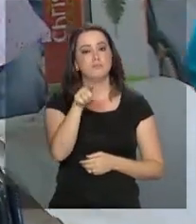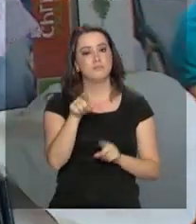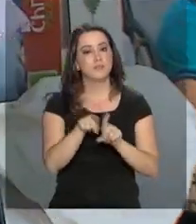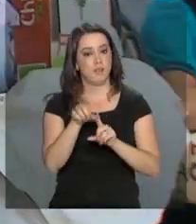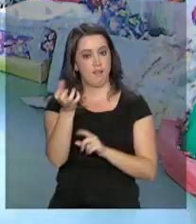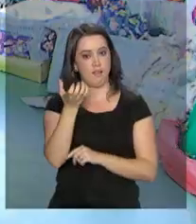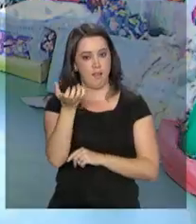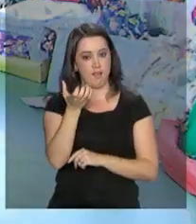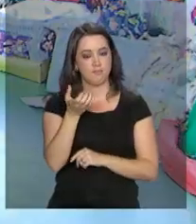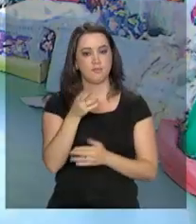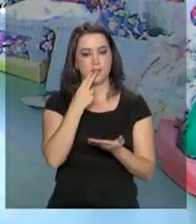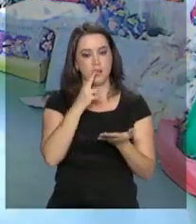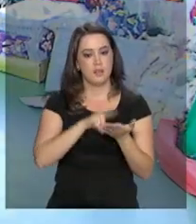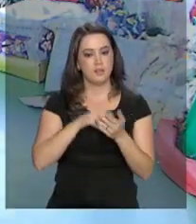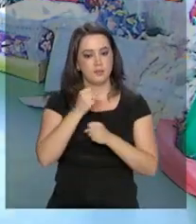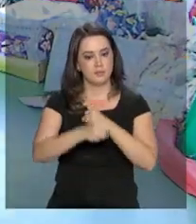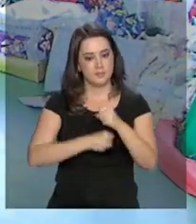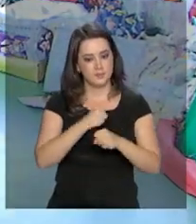no ano que vem?